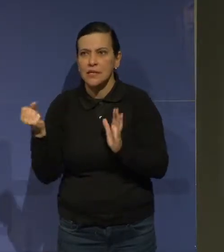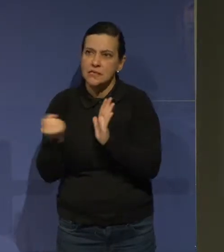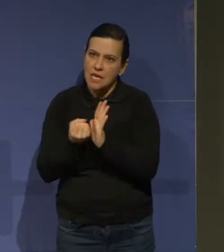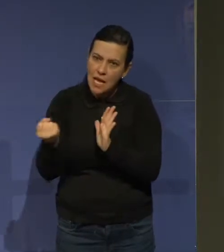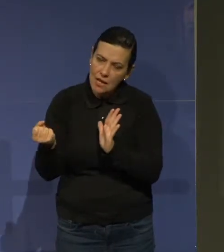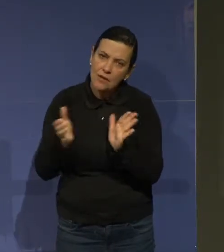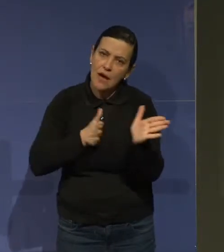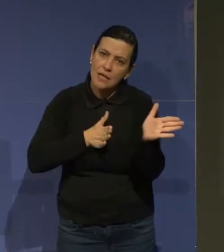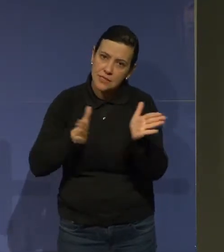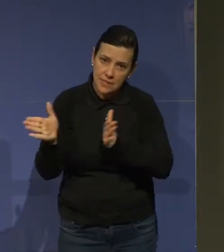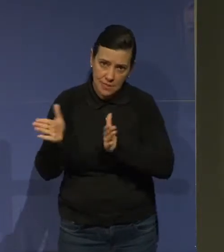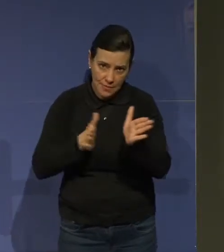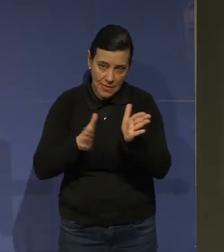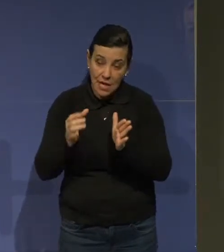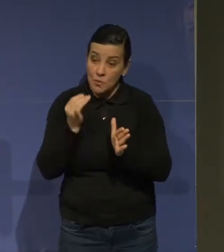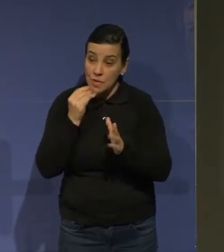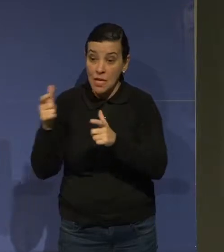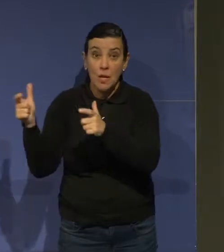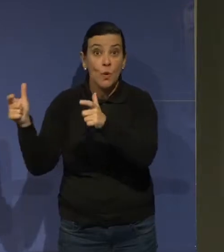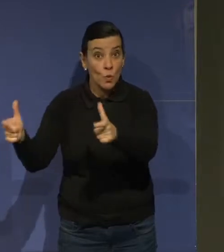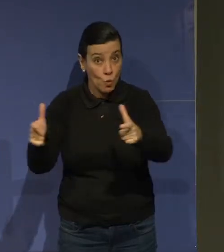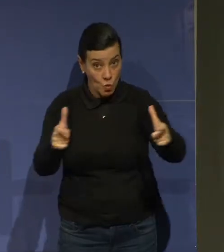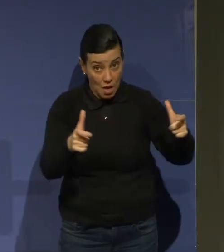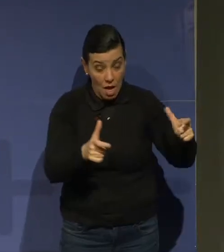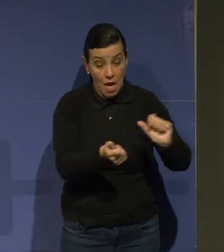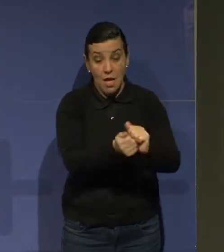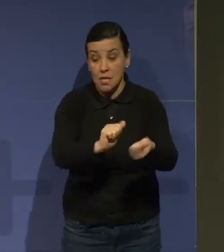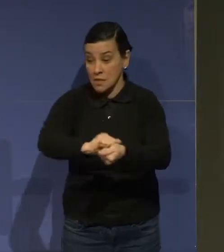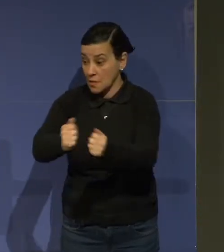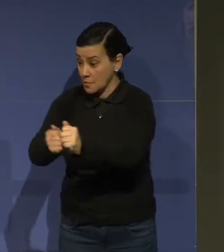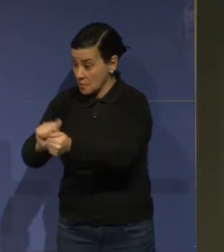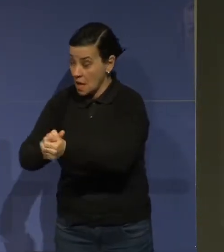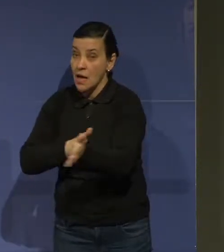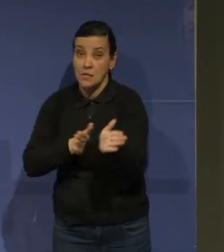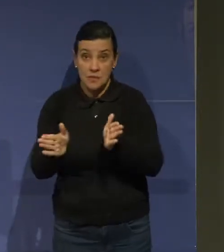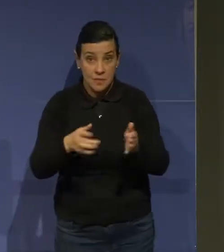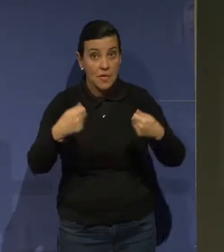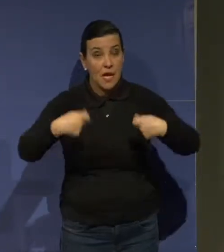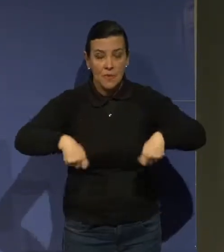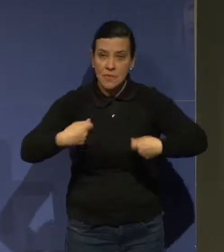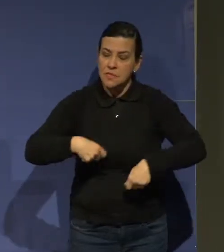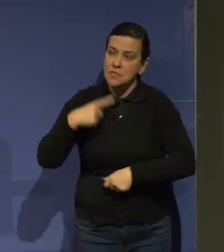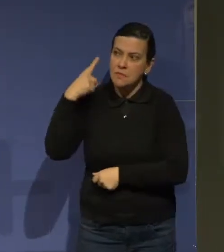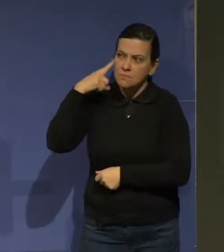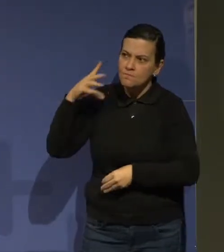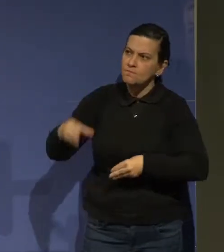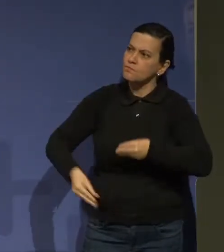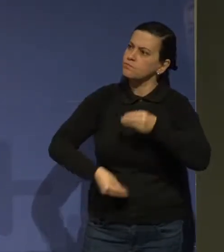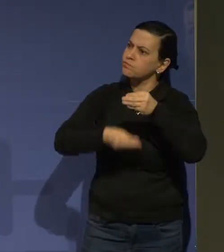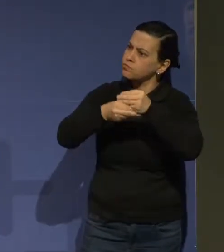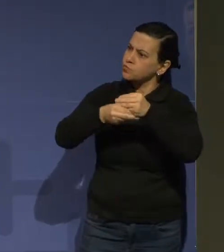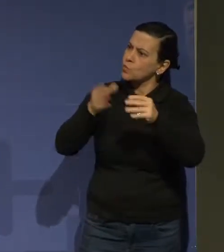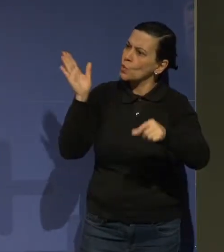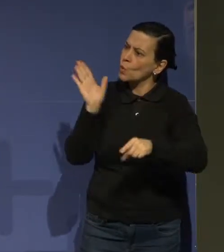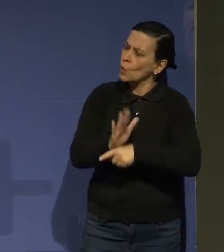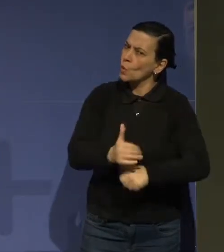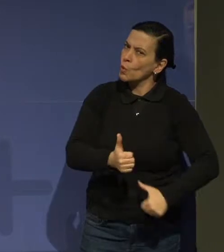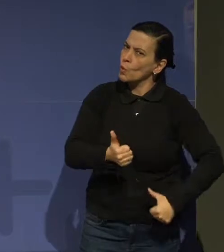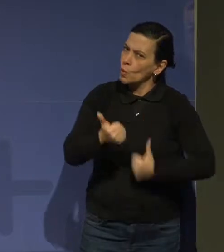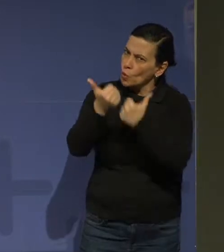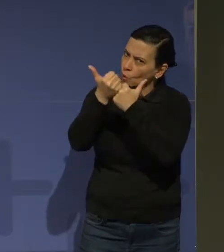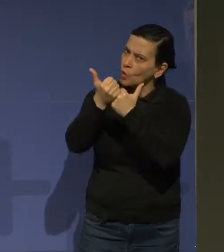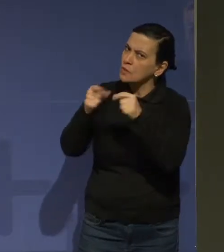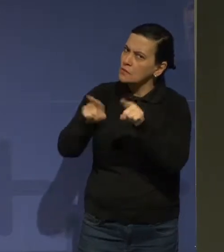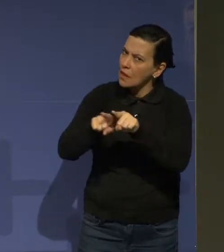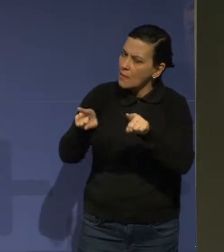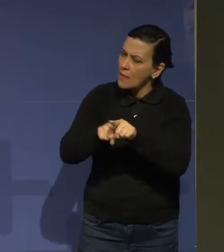acessibilidade arquitetônica. E a gente achou que seria uma grande contribuição para esse universo digital aqui no